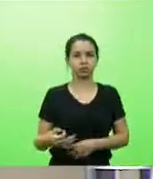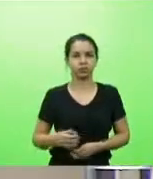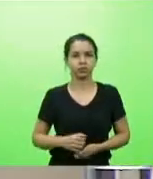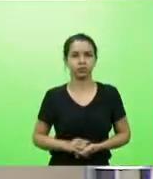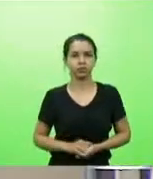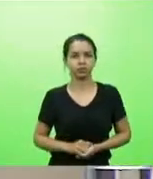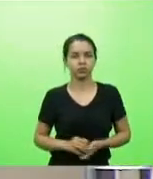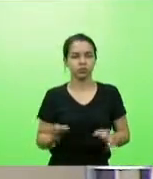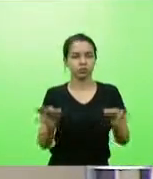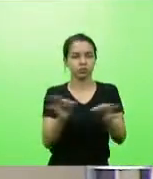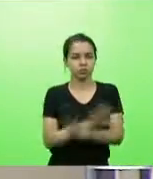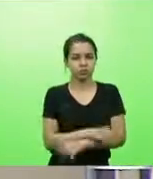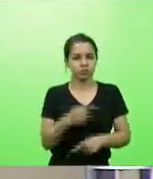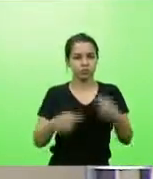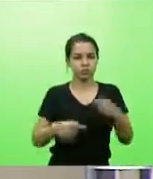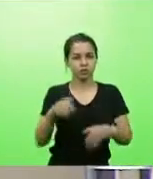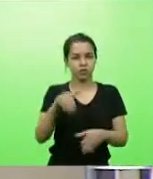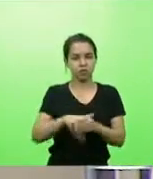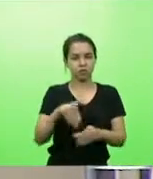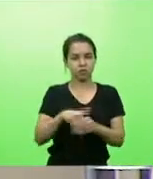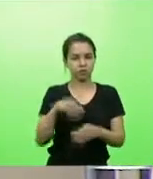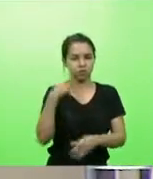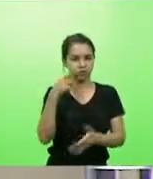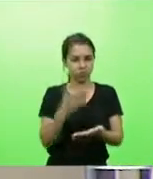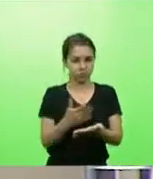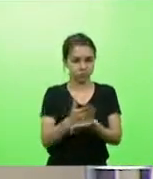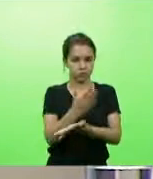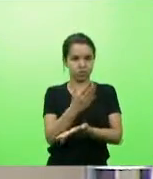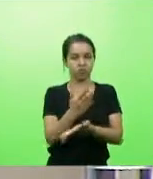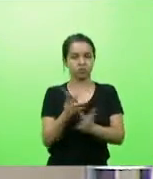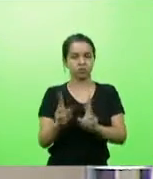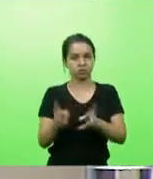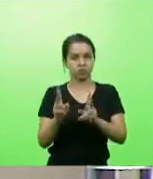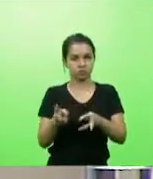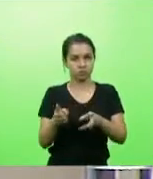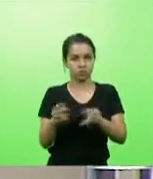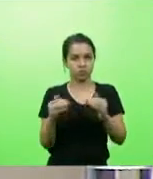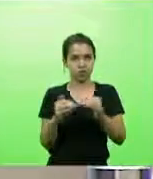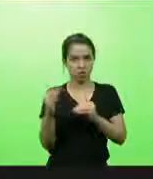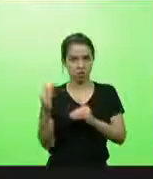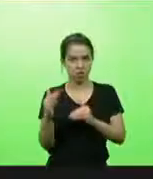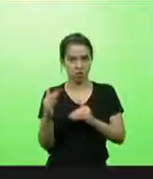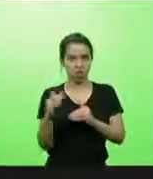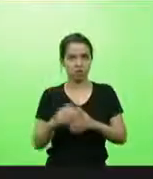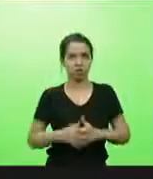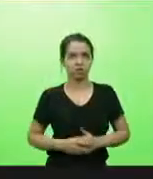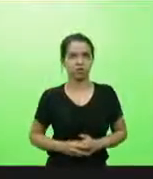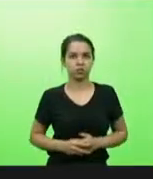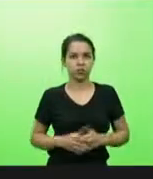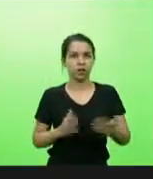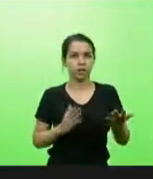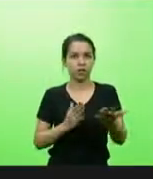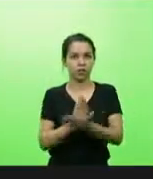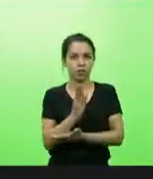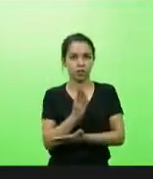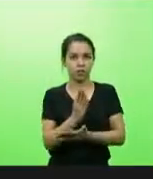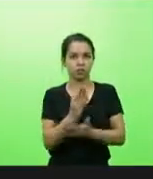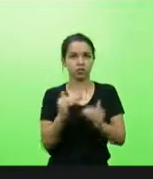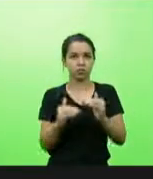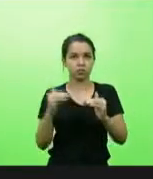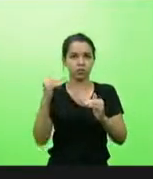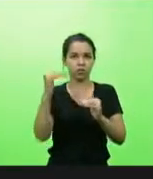Encerrada a discussão. Em votação, deputados que aprovam permaneçam com 5 contos que discordam e manifestem. Aprovado por maioria.